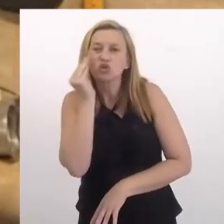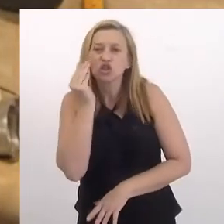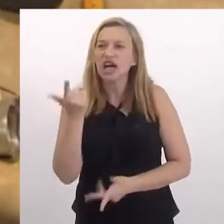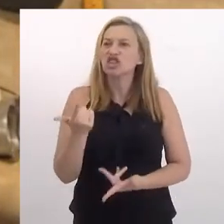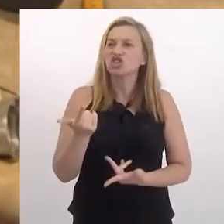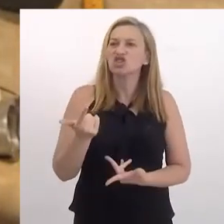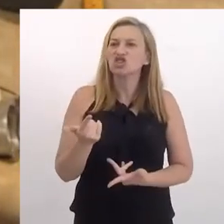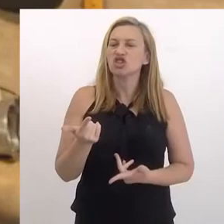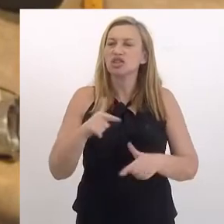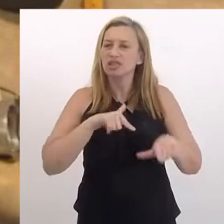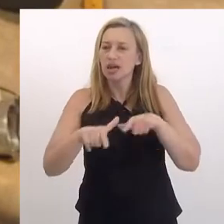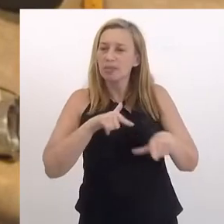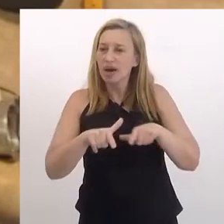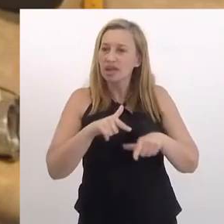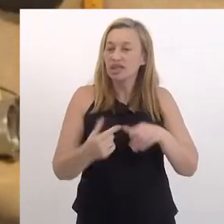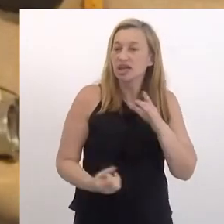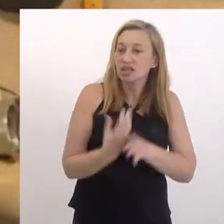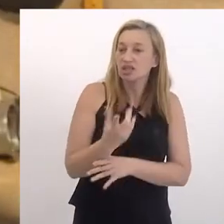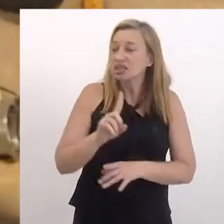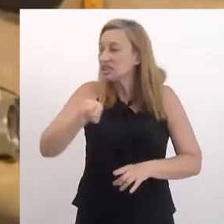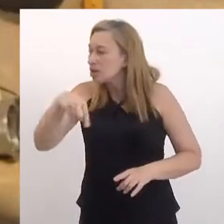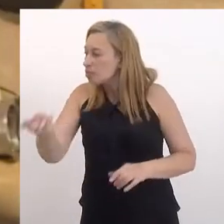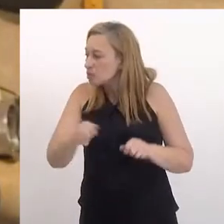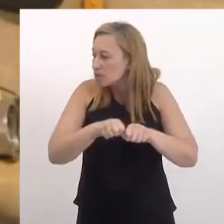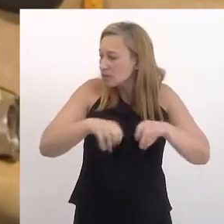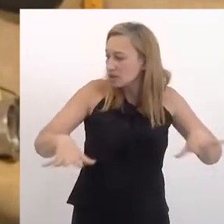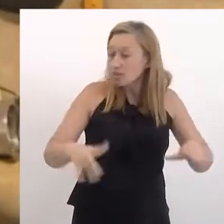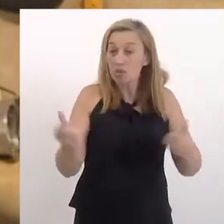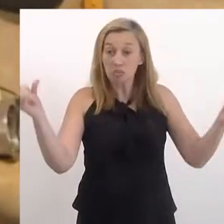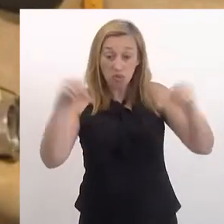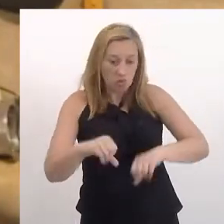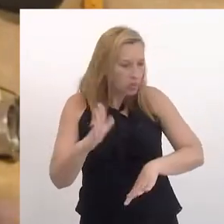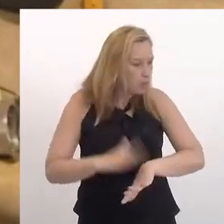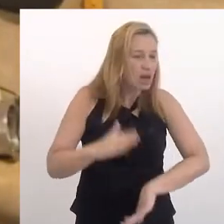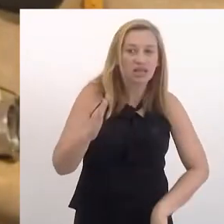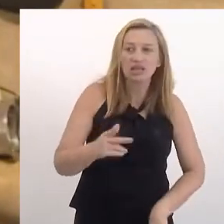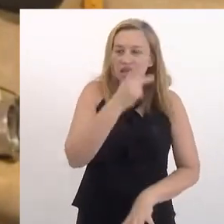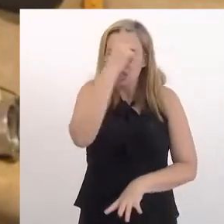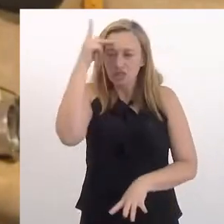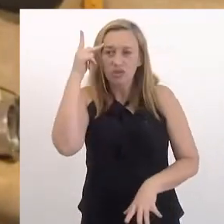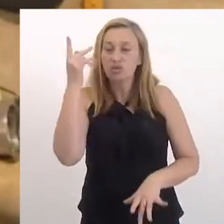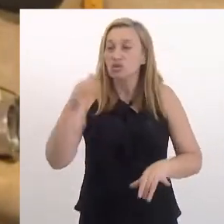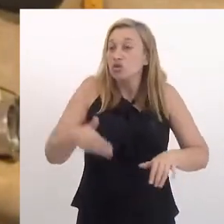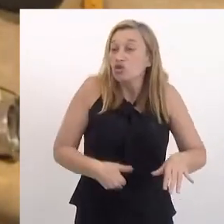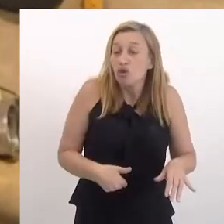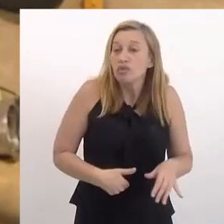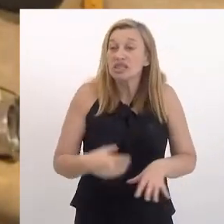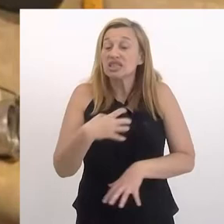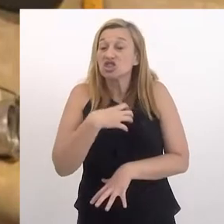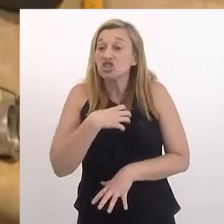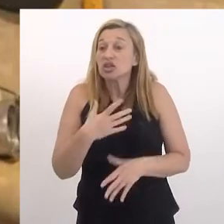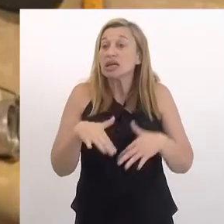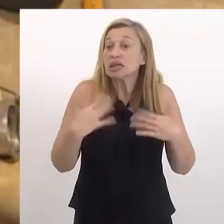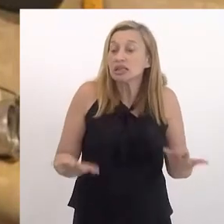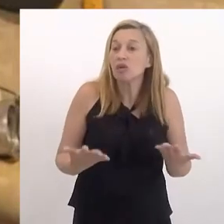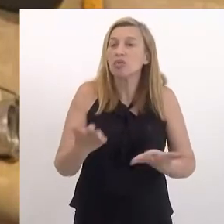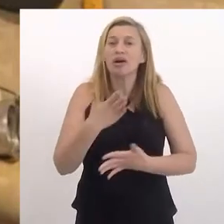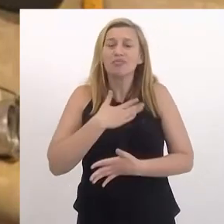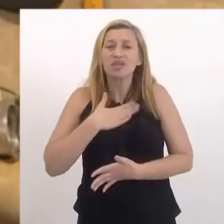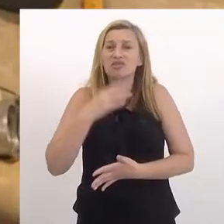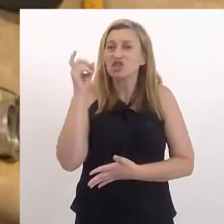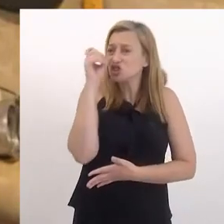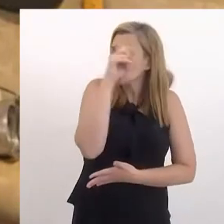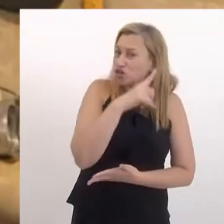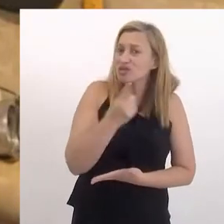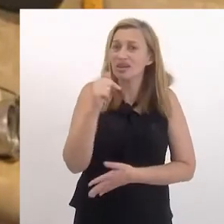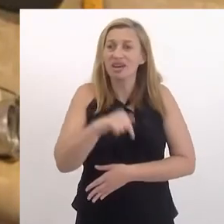com falta de oportunidade de emprego e realização. Depois veio a pandemia, que piorou muito, muitas pessoas passando fome. Então, para